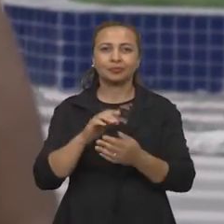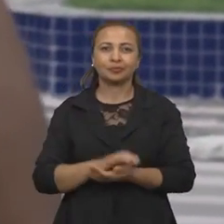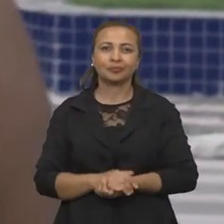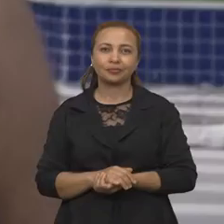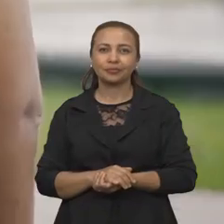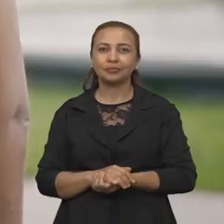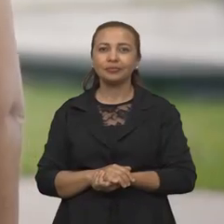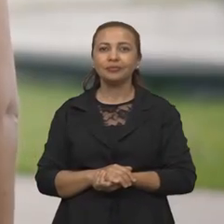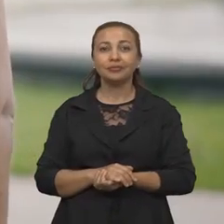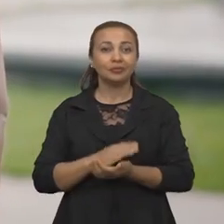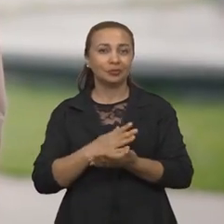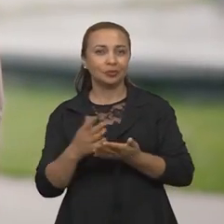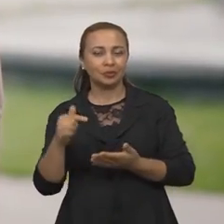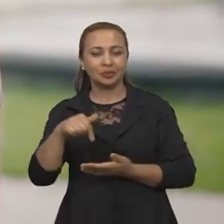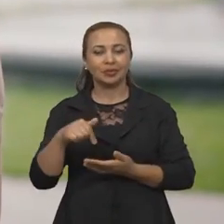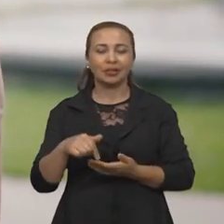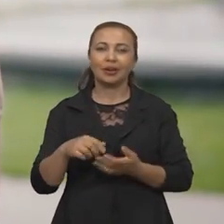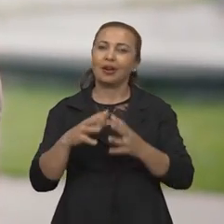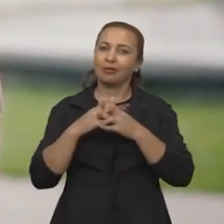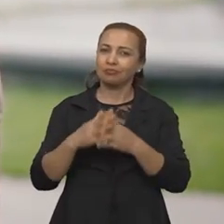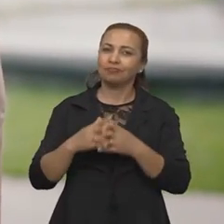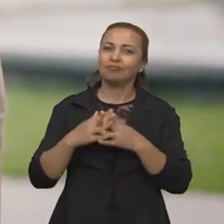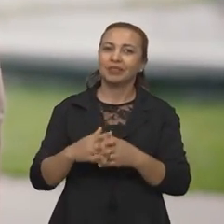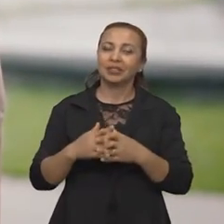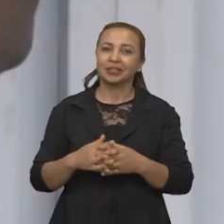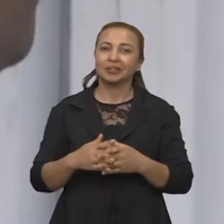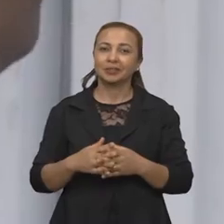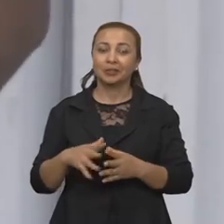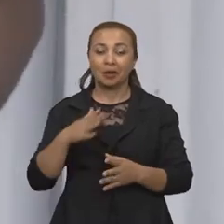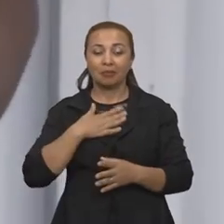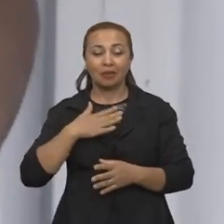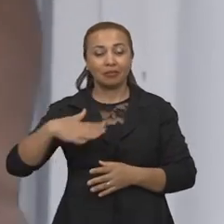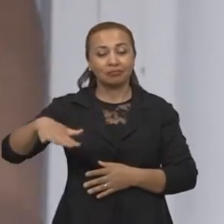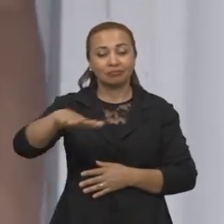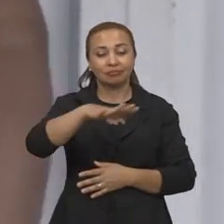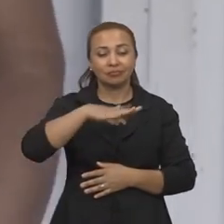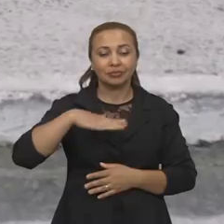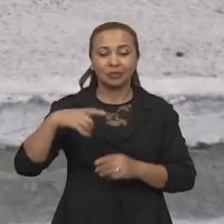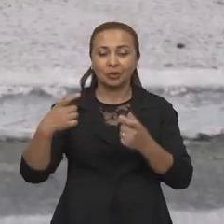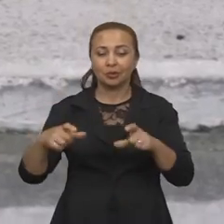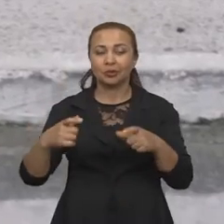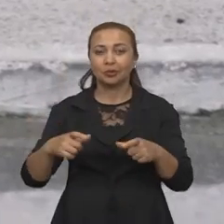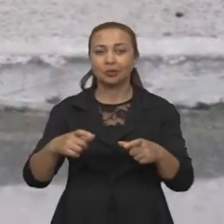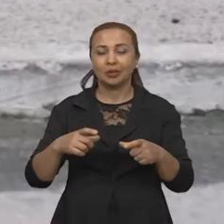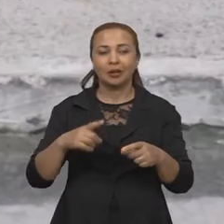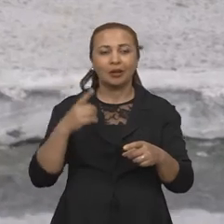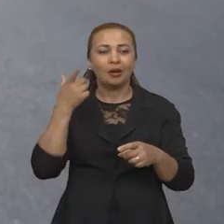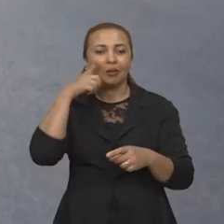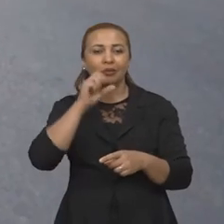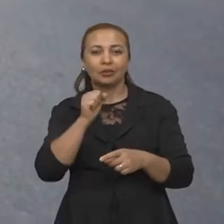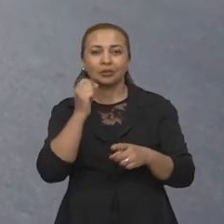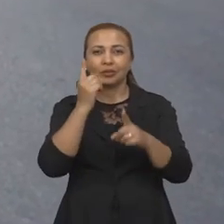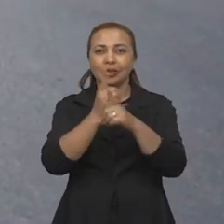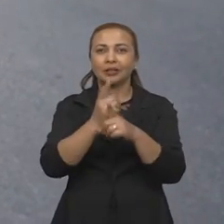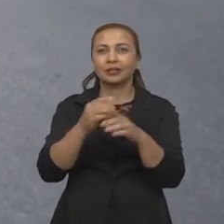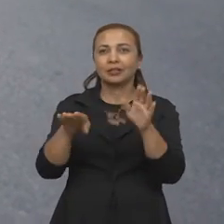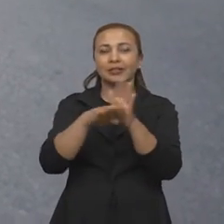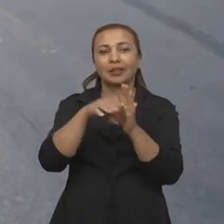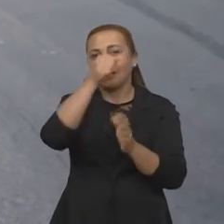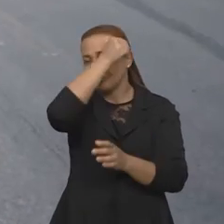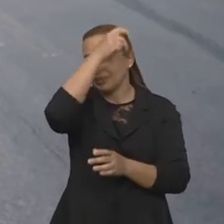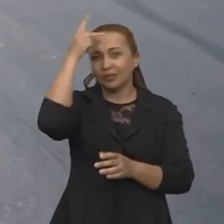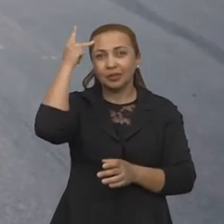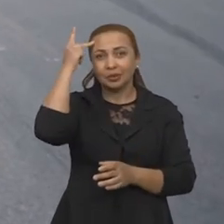Minha locomoção aqui é um pouco complicada. Aqui na minha área onde eu resido, consigo alcançar até a